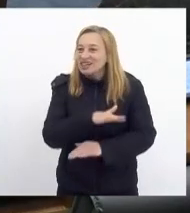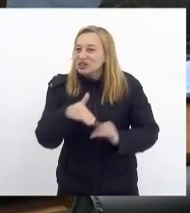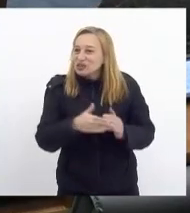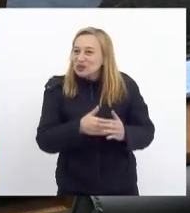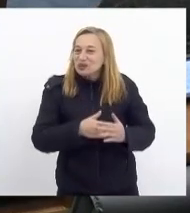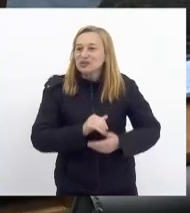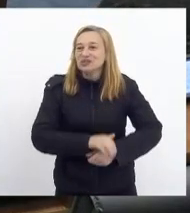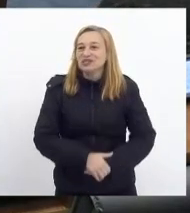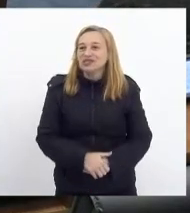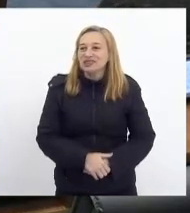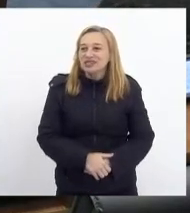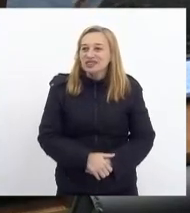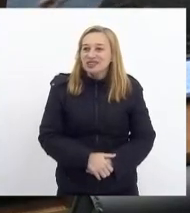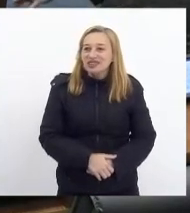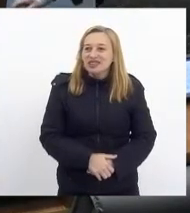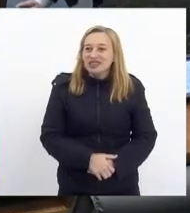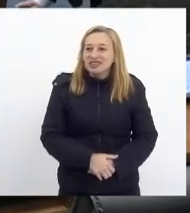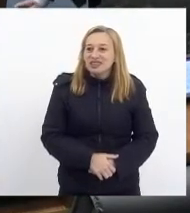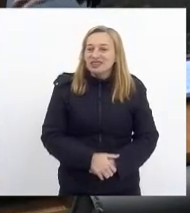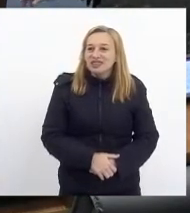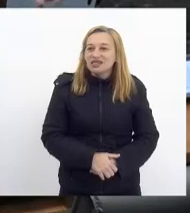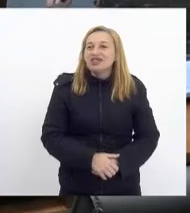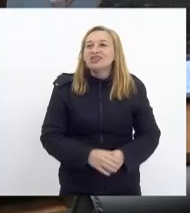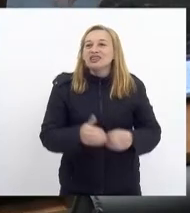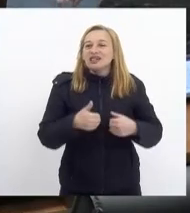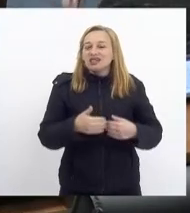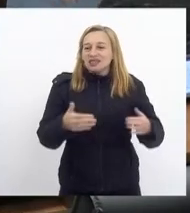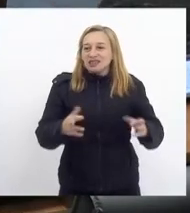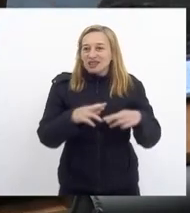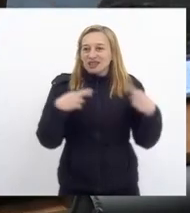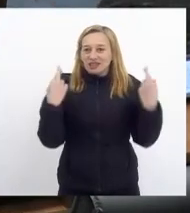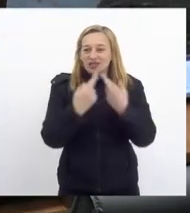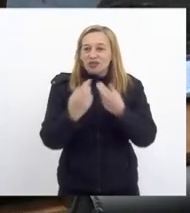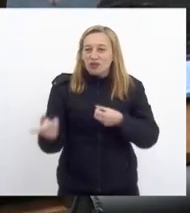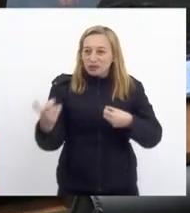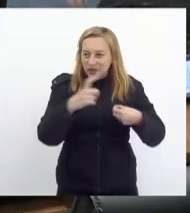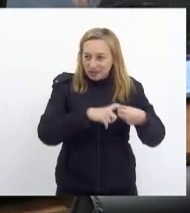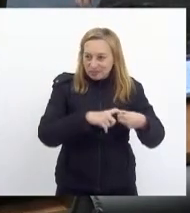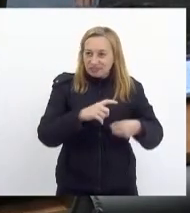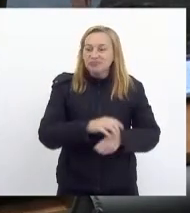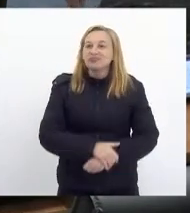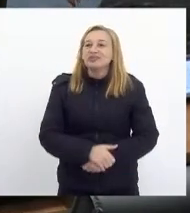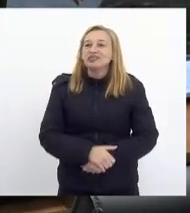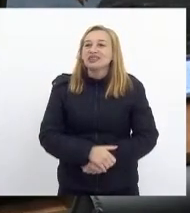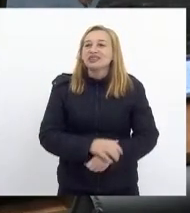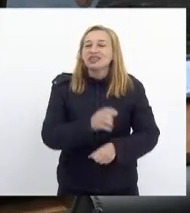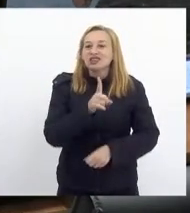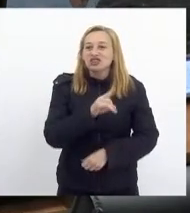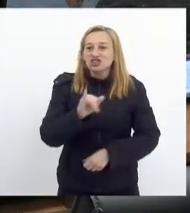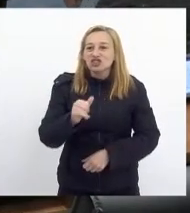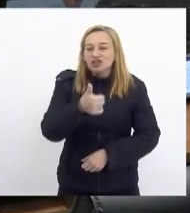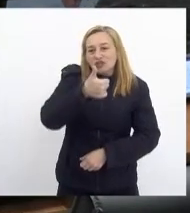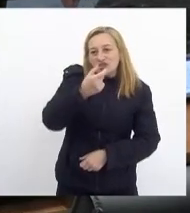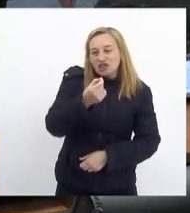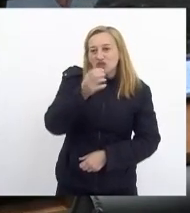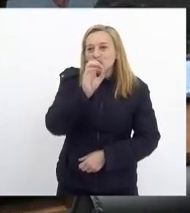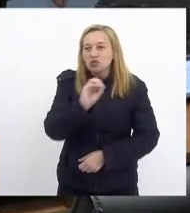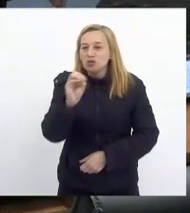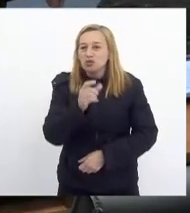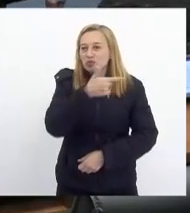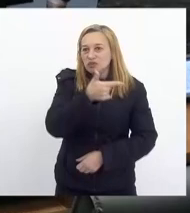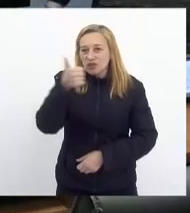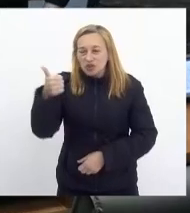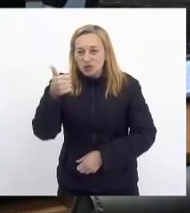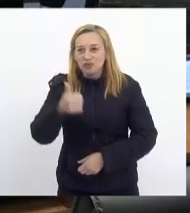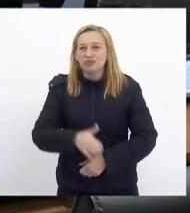e todas. está reaberta a sessão. Vou retomar. Sessão ordinária, dia 20 de outubro de 2021.